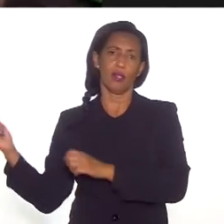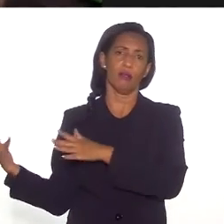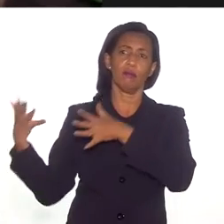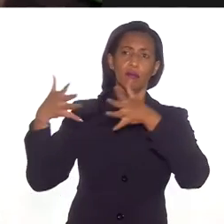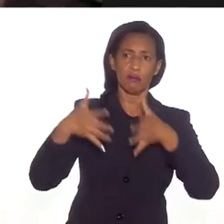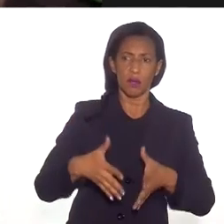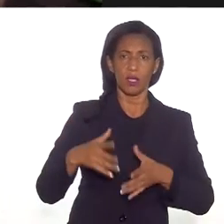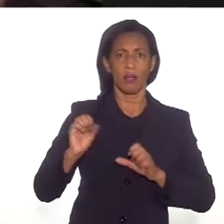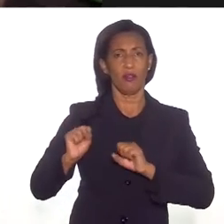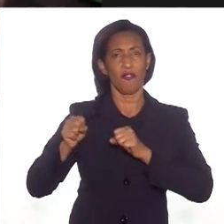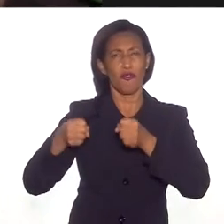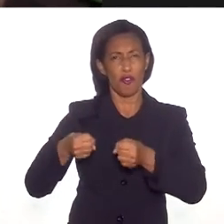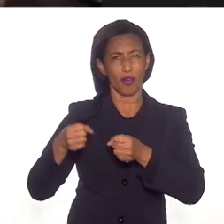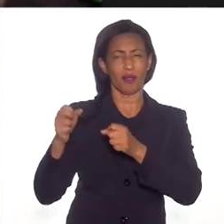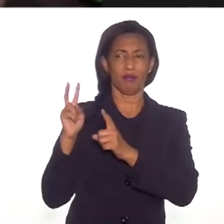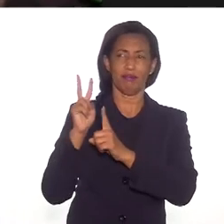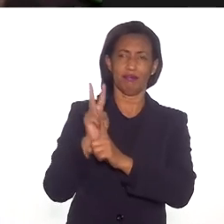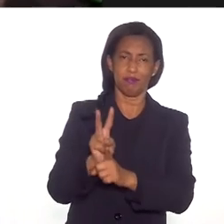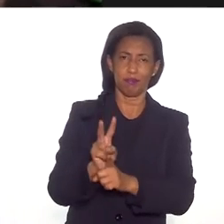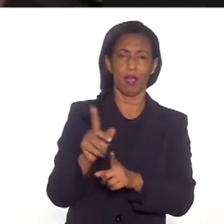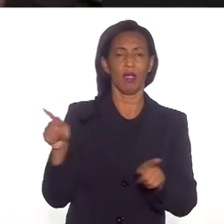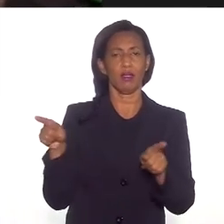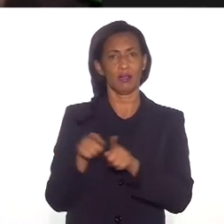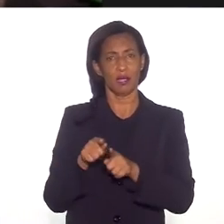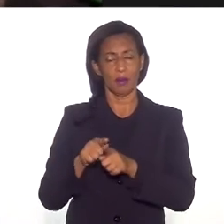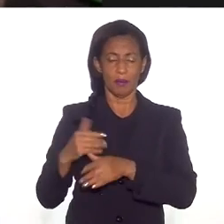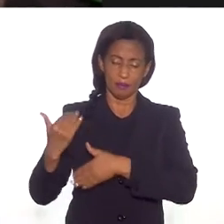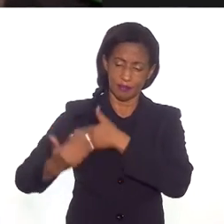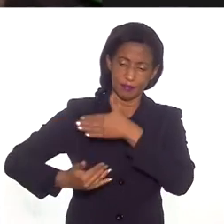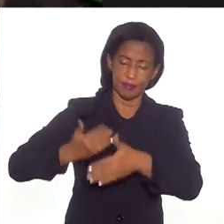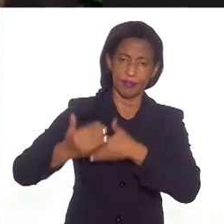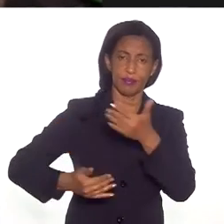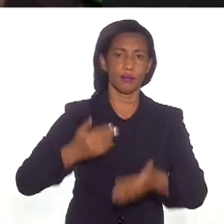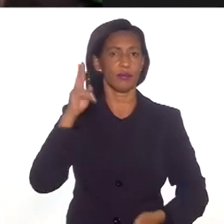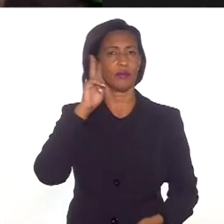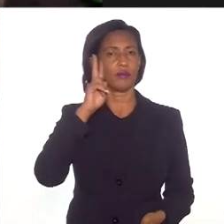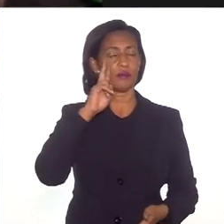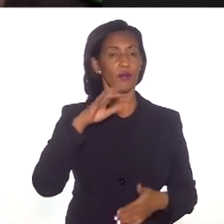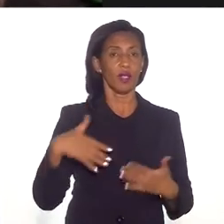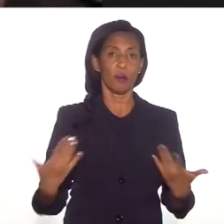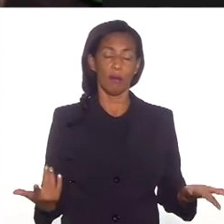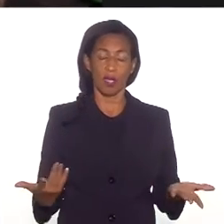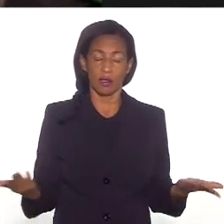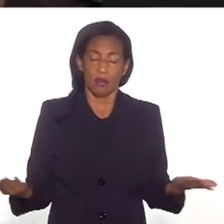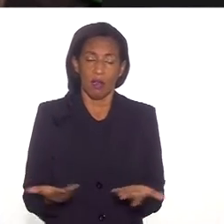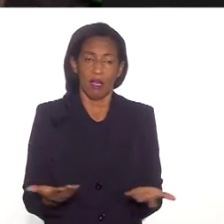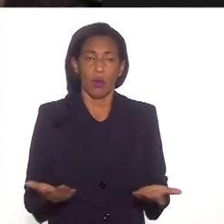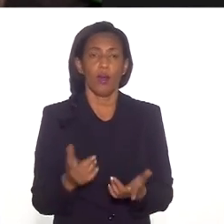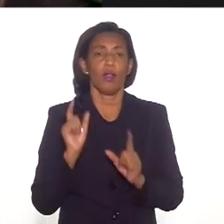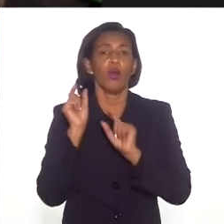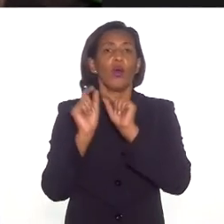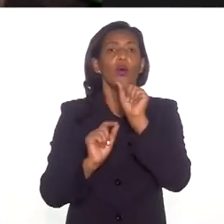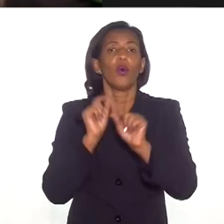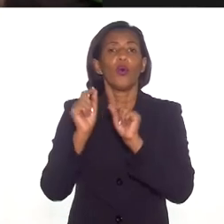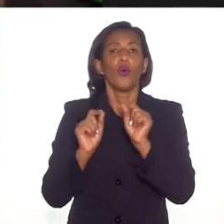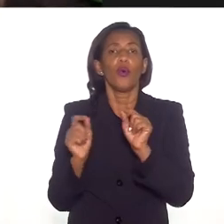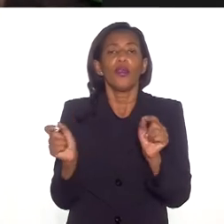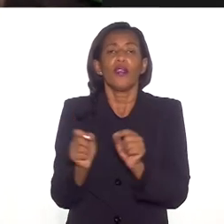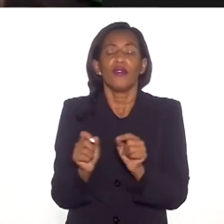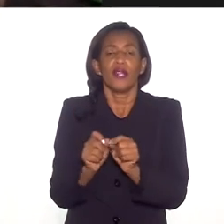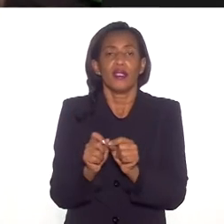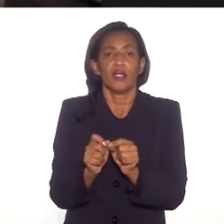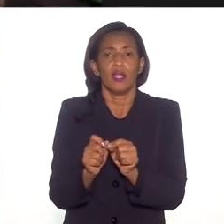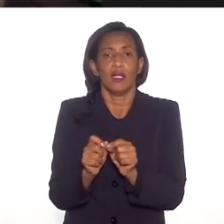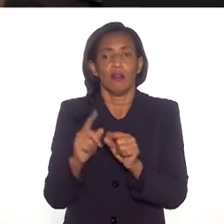à força ao longo desse trajeto histórico. Mas é isso que nós temos. Agora, o que fazer com o que